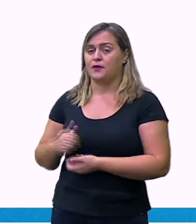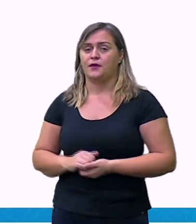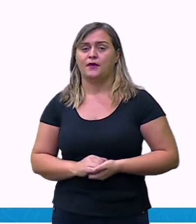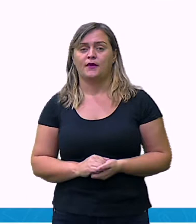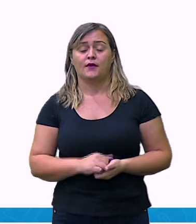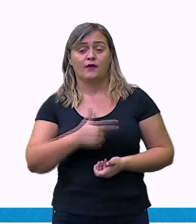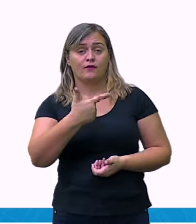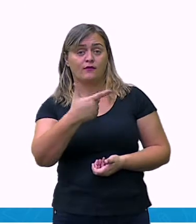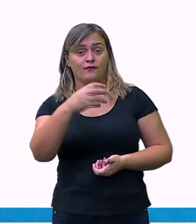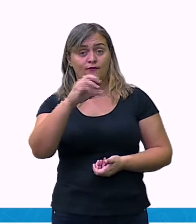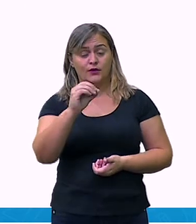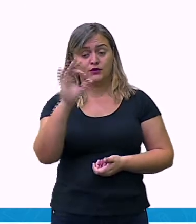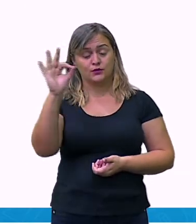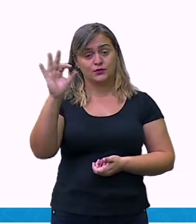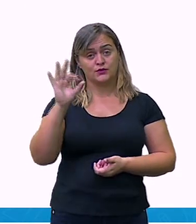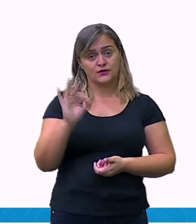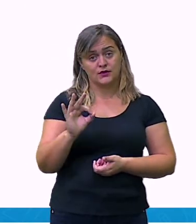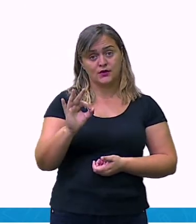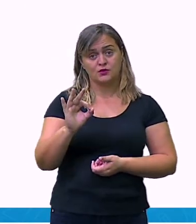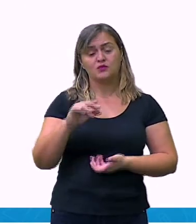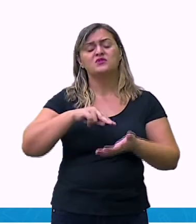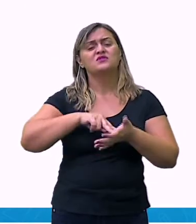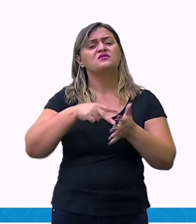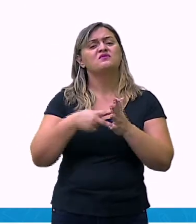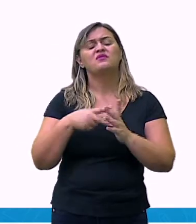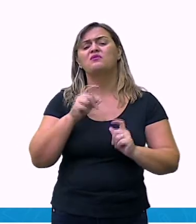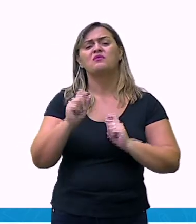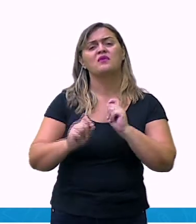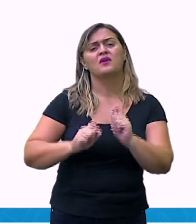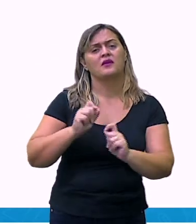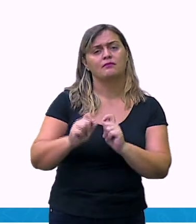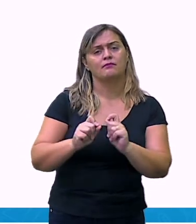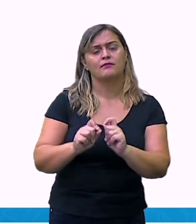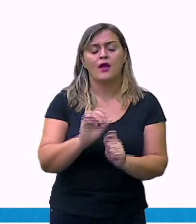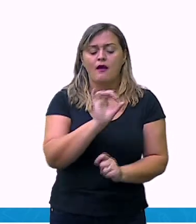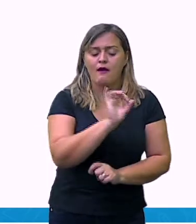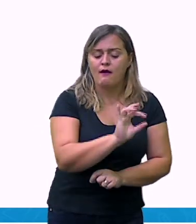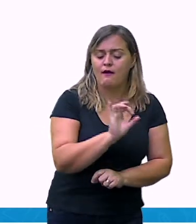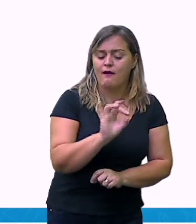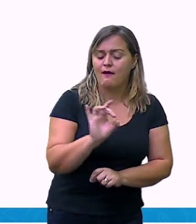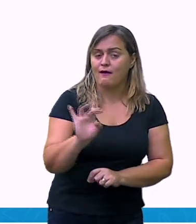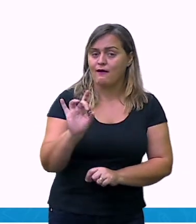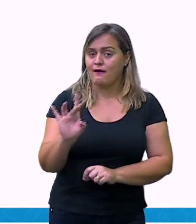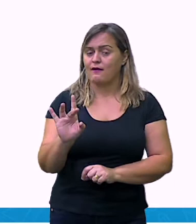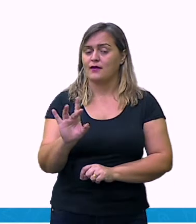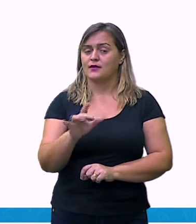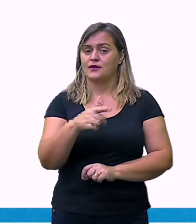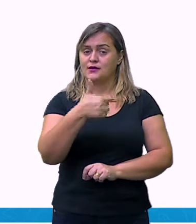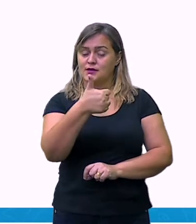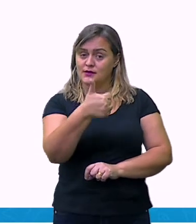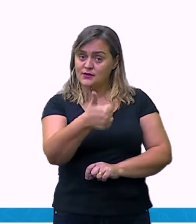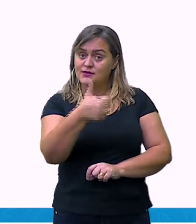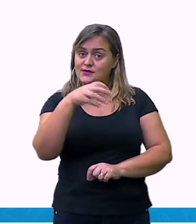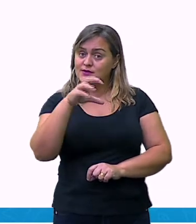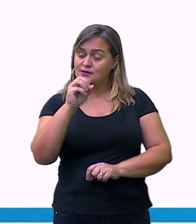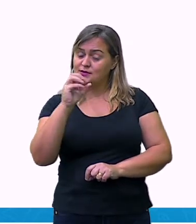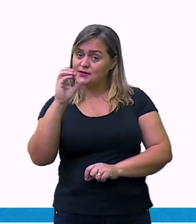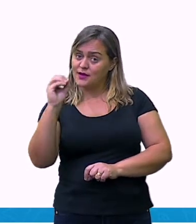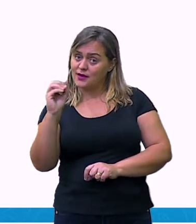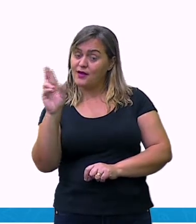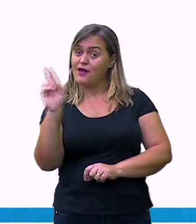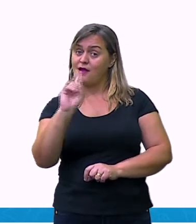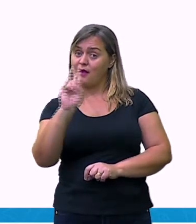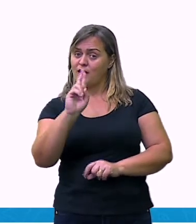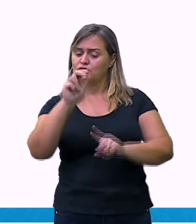indica que a cada 100 reais dessa mensalidade, haverá um